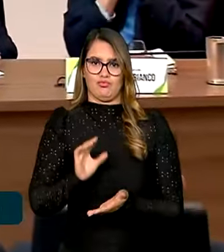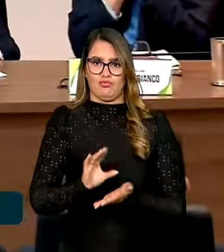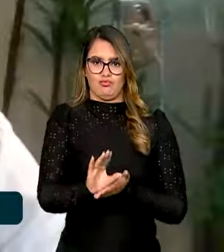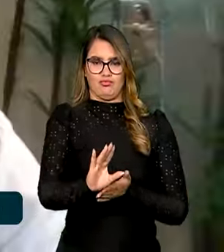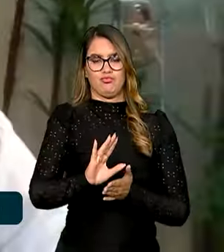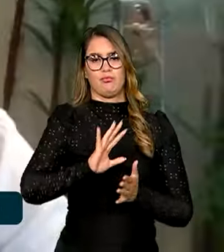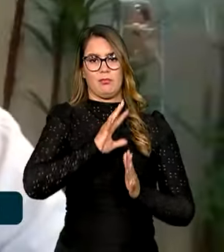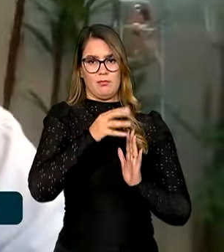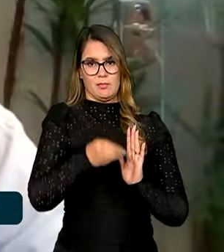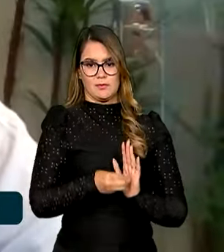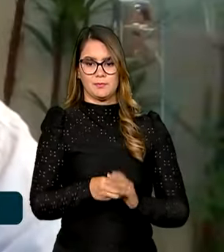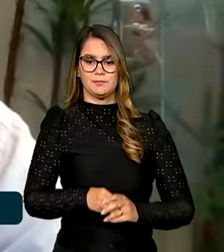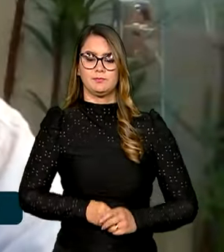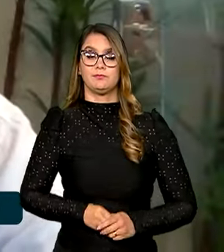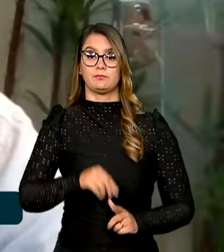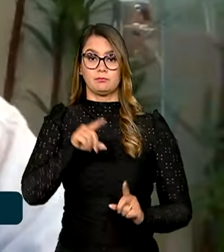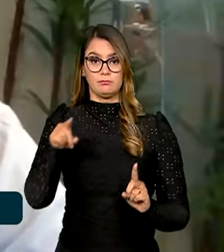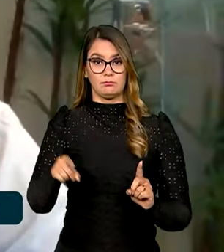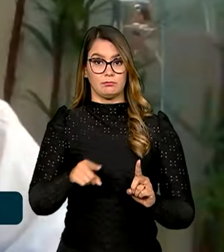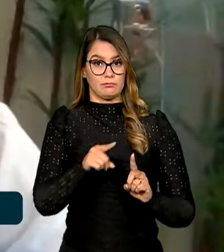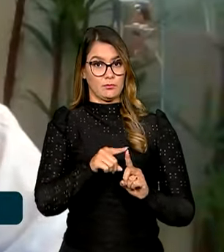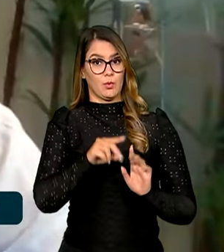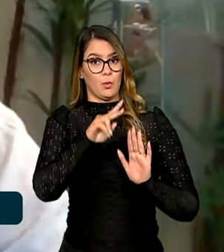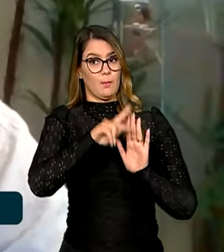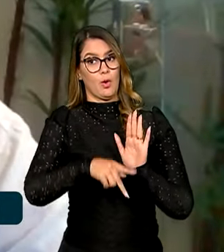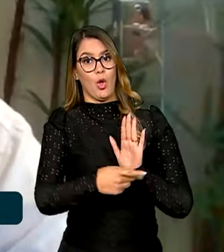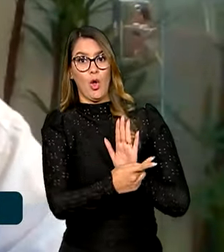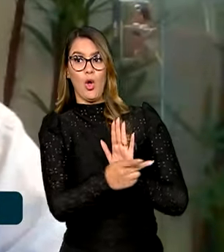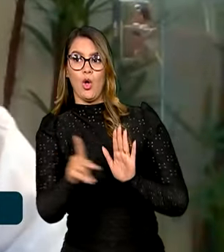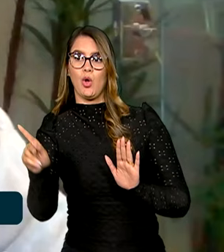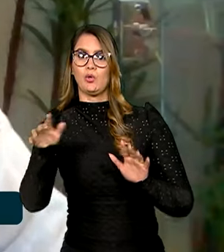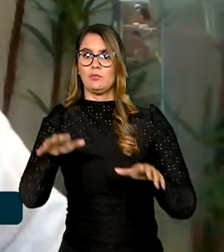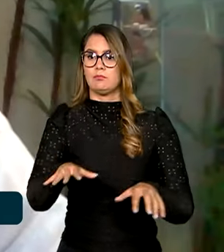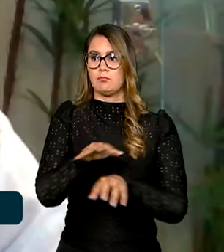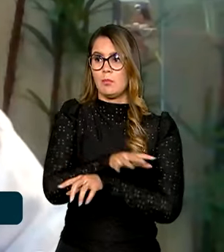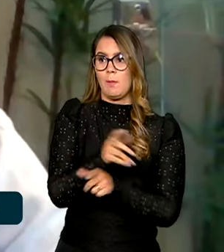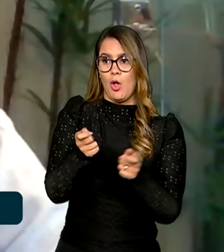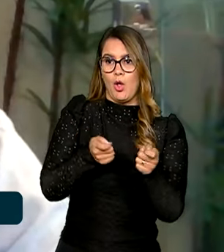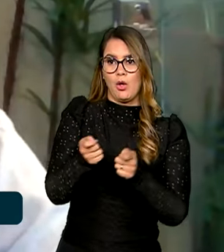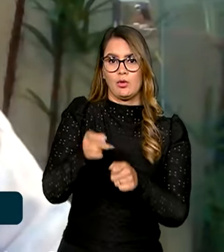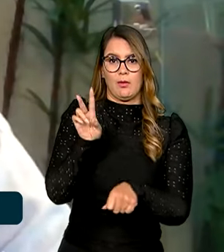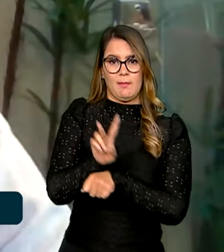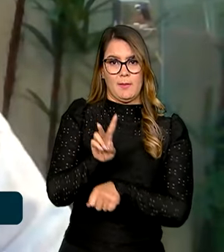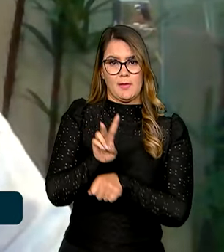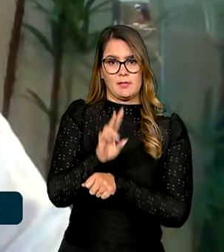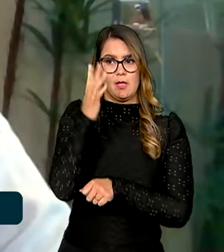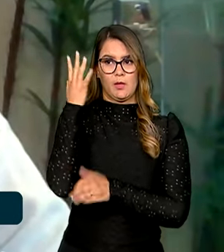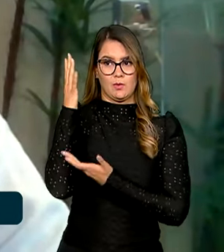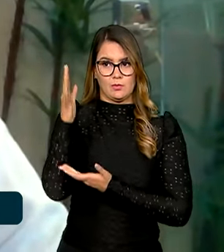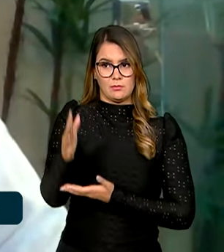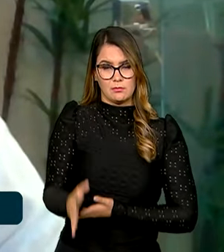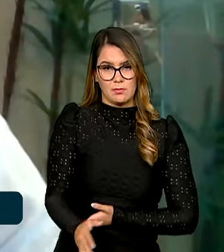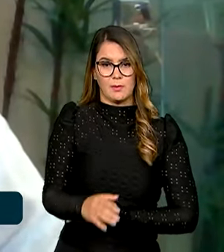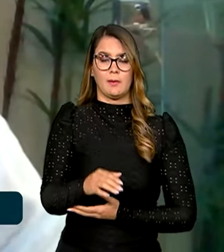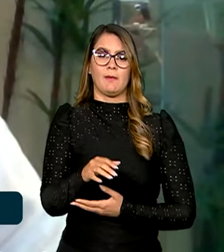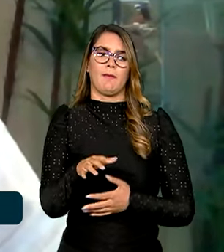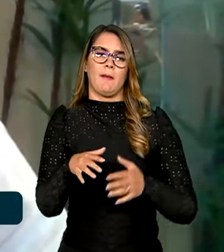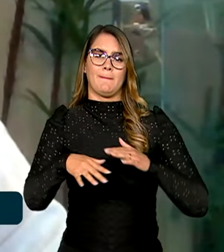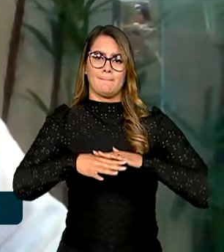Amazônia. A ideia é lançar o plano para os outros biomas, os planos de controle e prevenção de desmatamento nos biomas do Pampa,